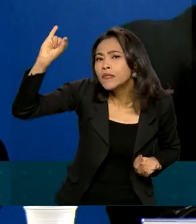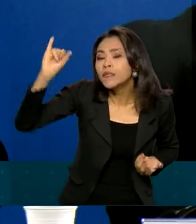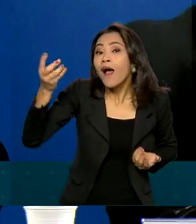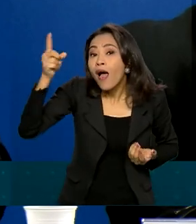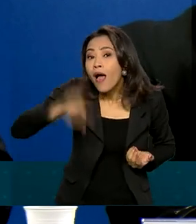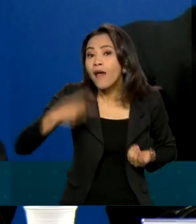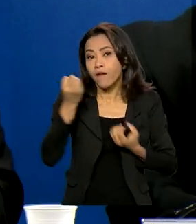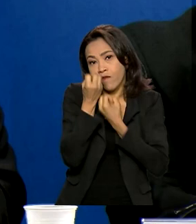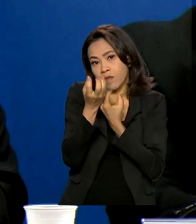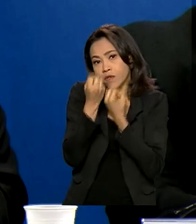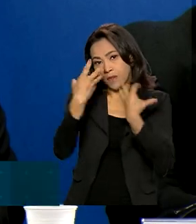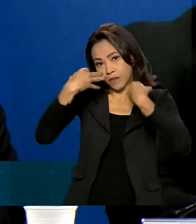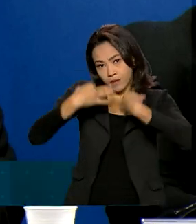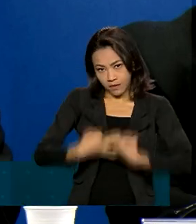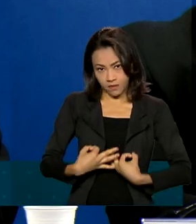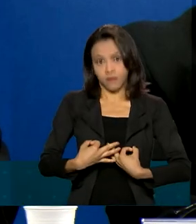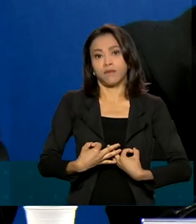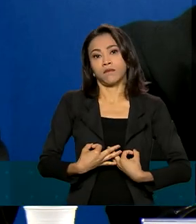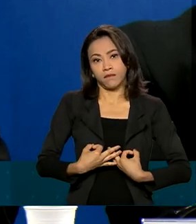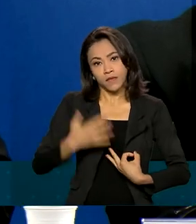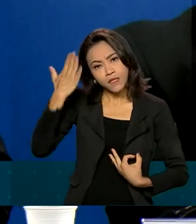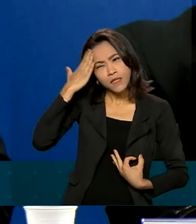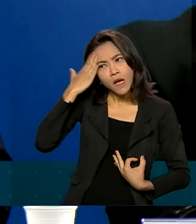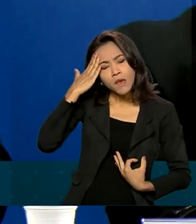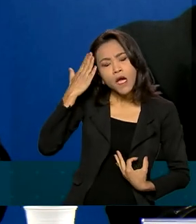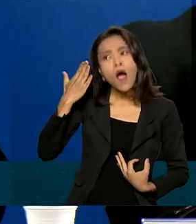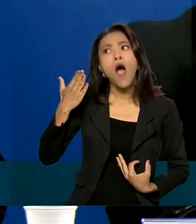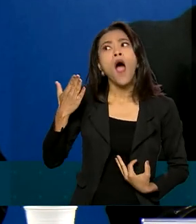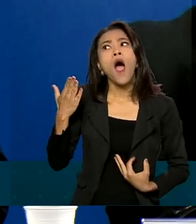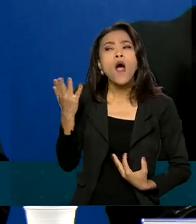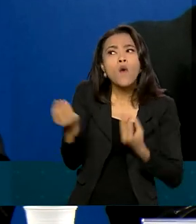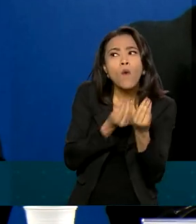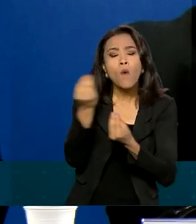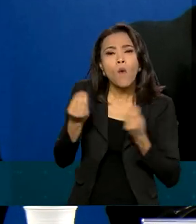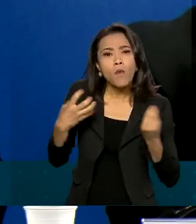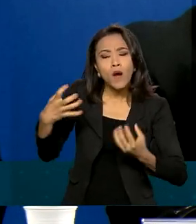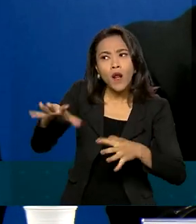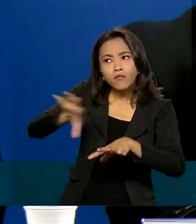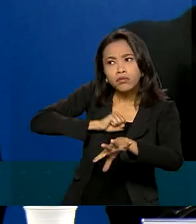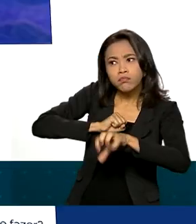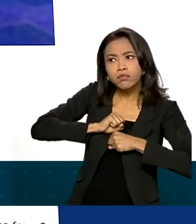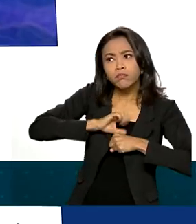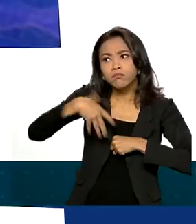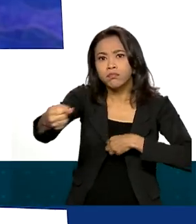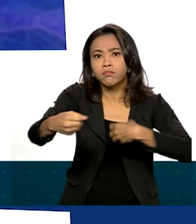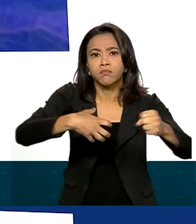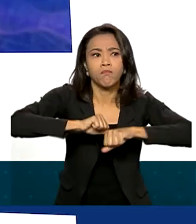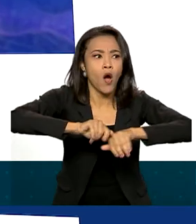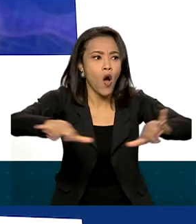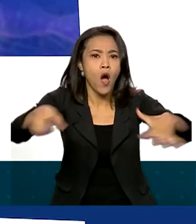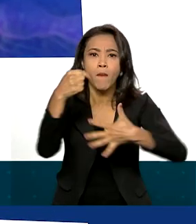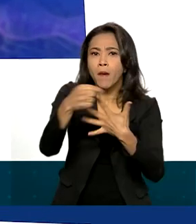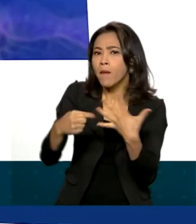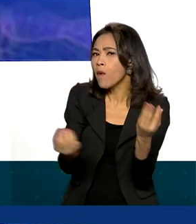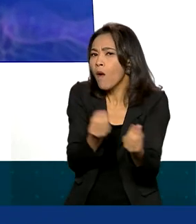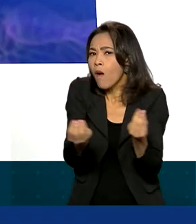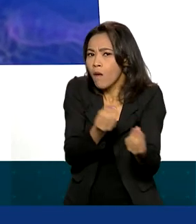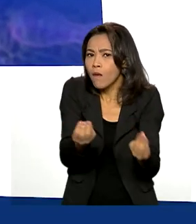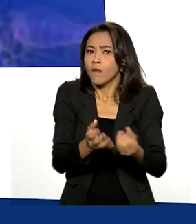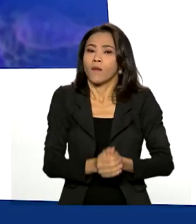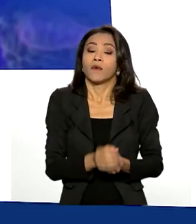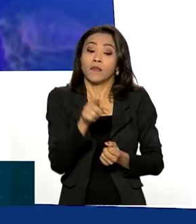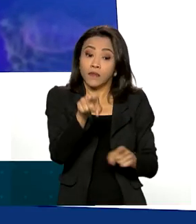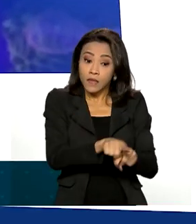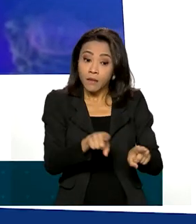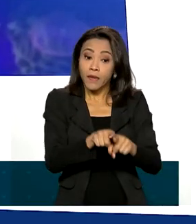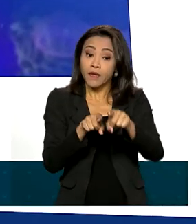correta, da forma de contágio dessa doença. Todas as recomendações oficiais,